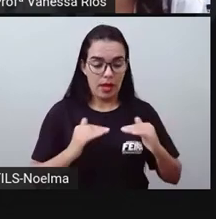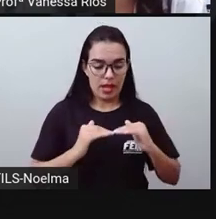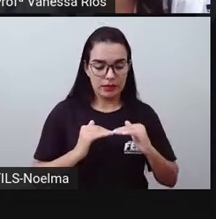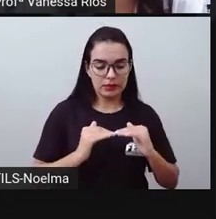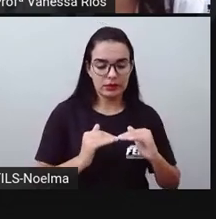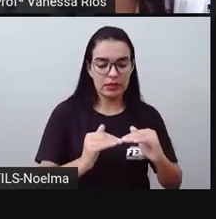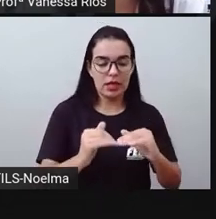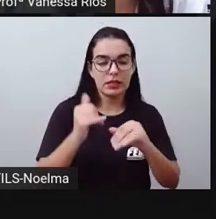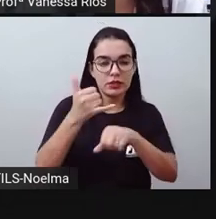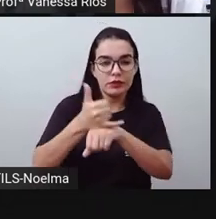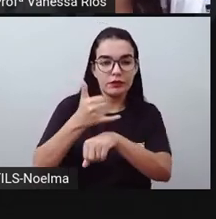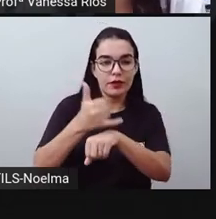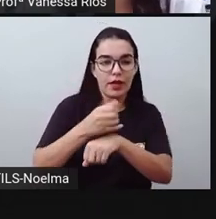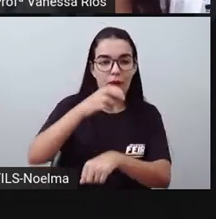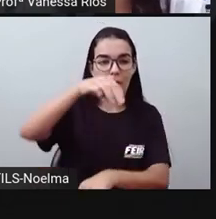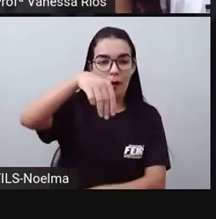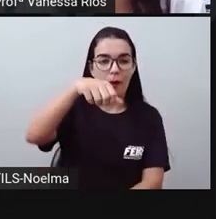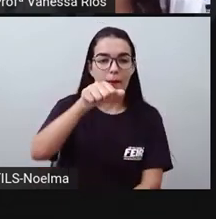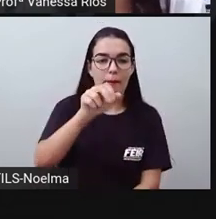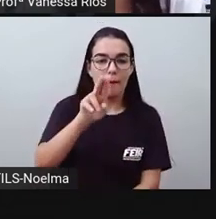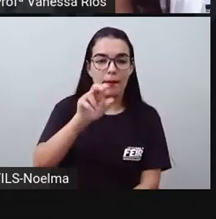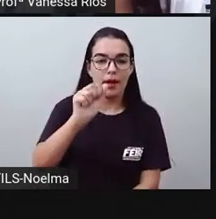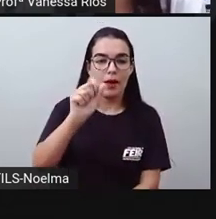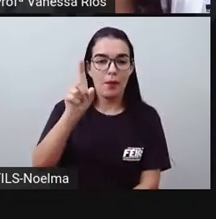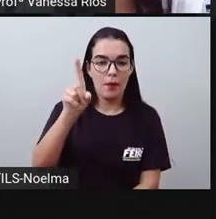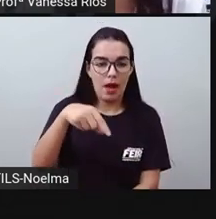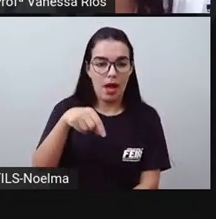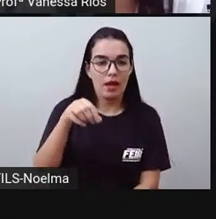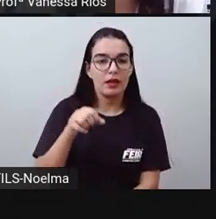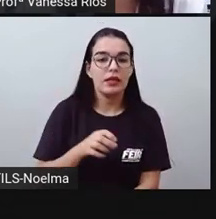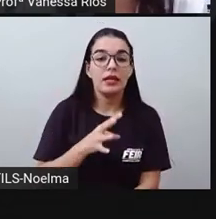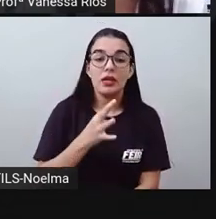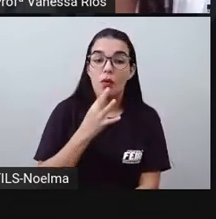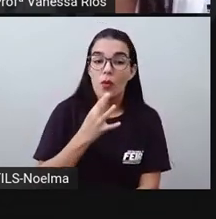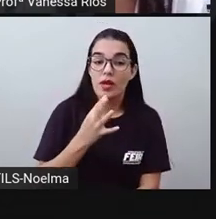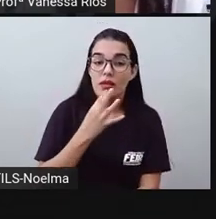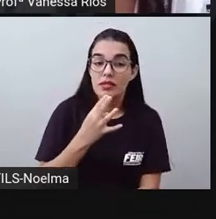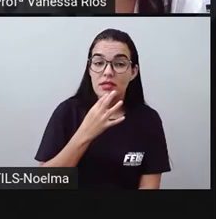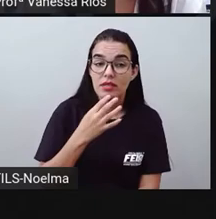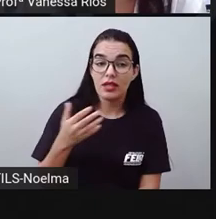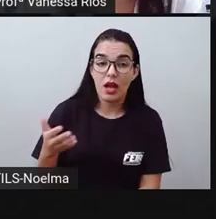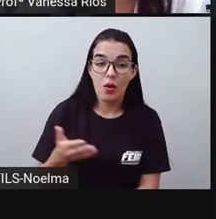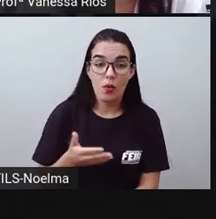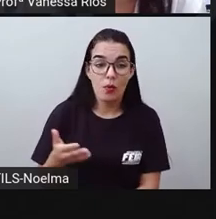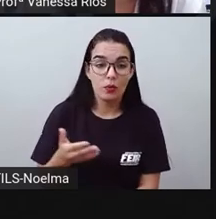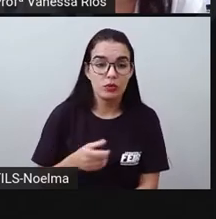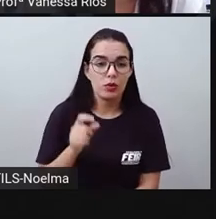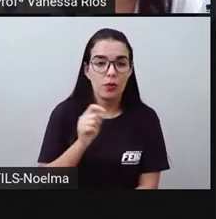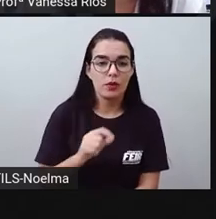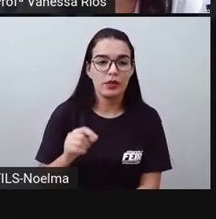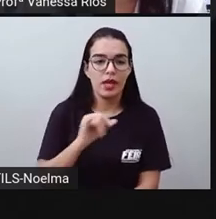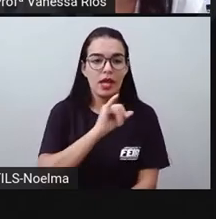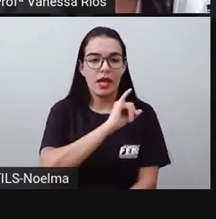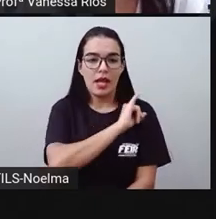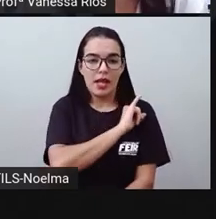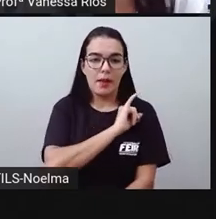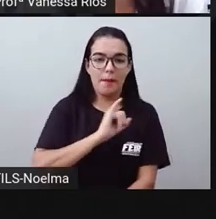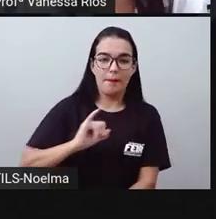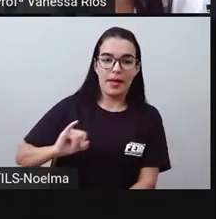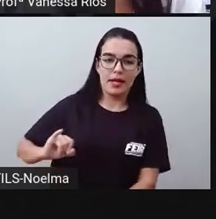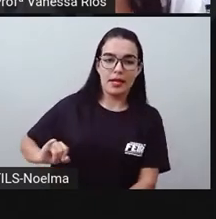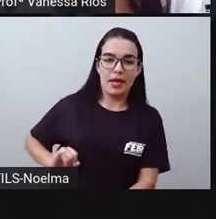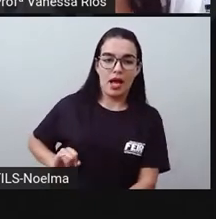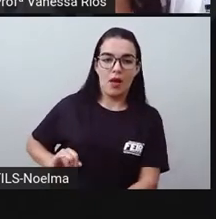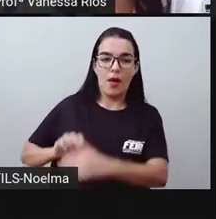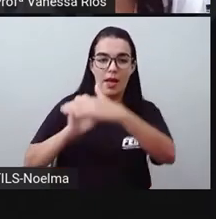dia e oficialmente denominada Imperial Companhia de Navegação a Vapor e a